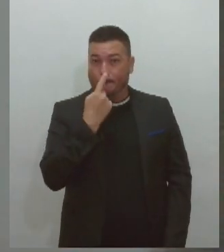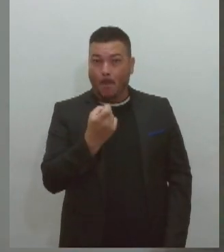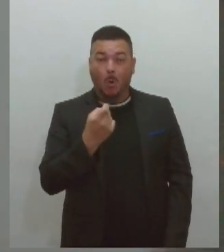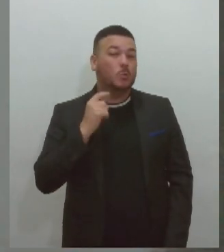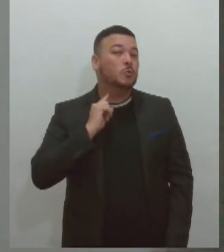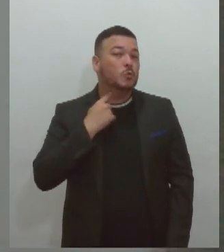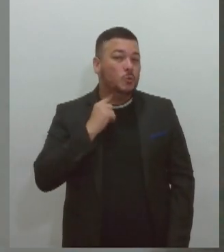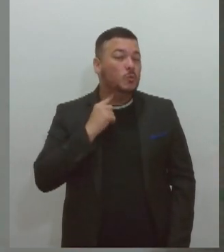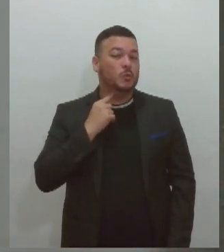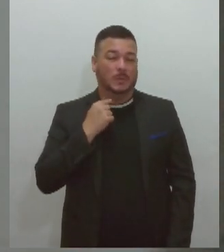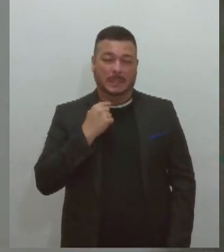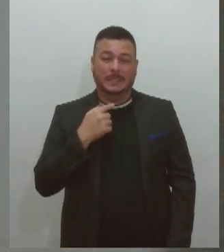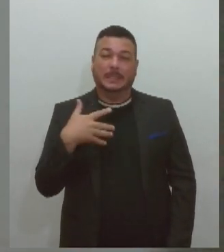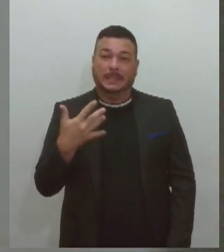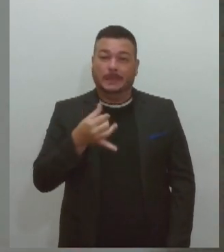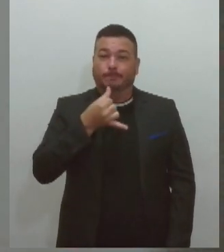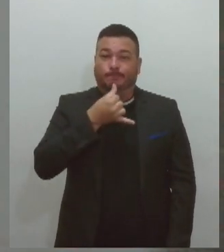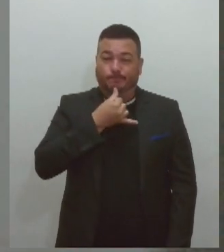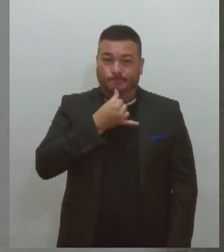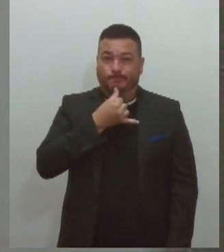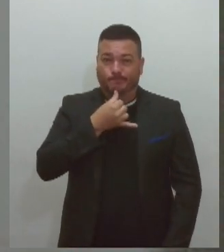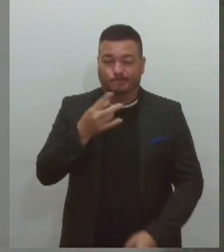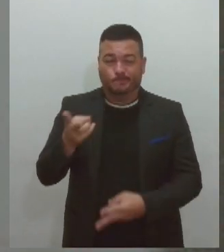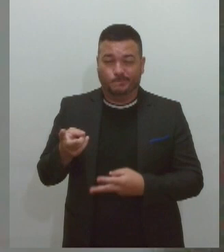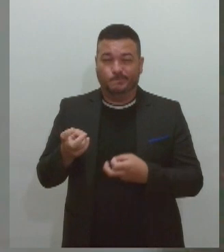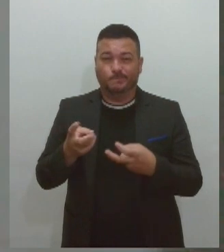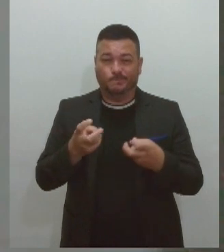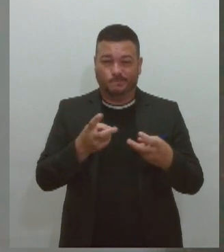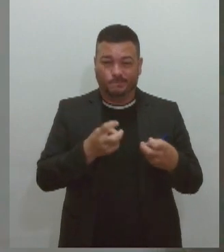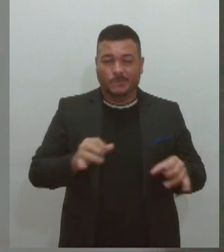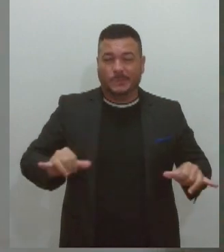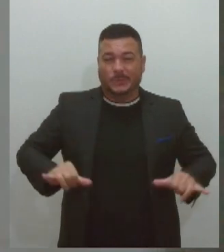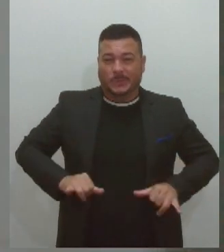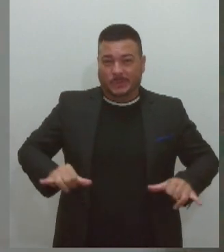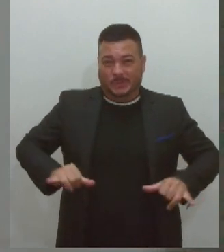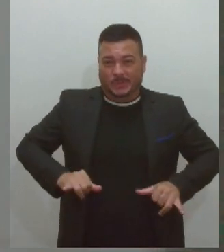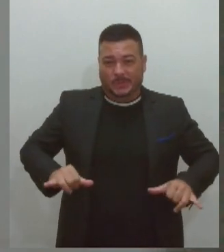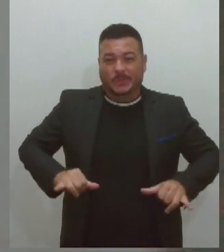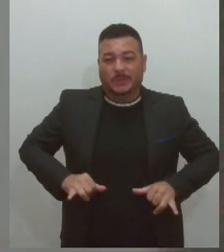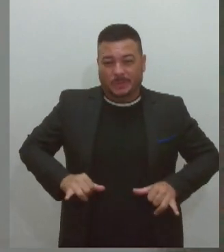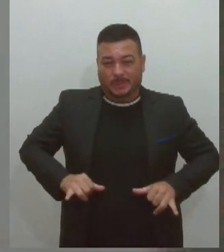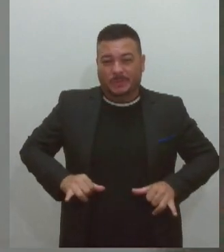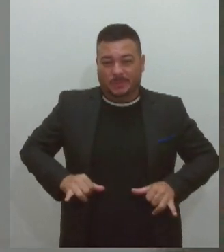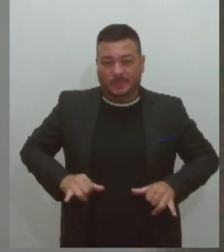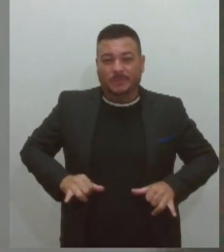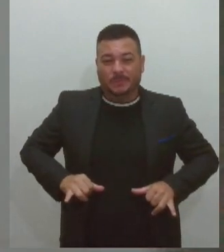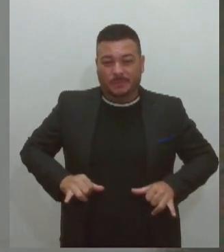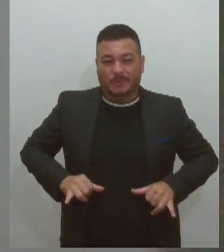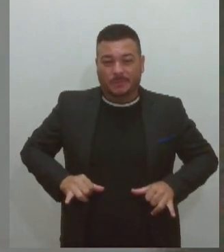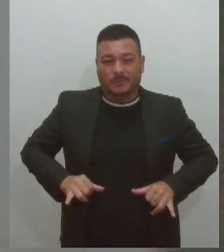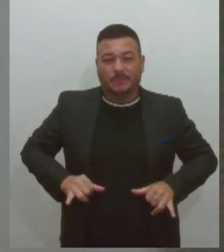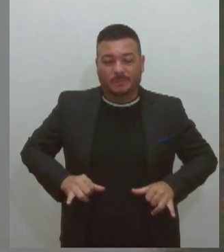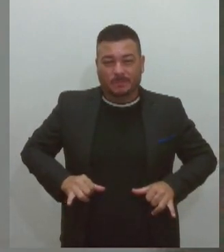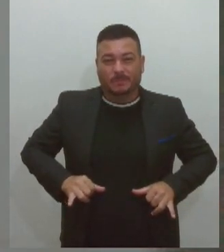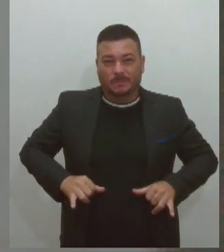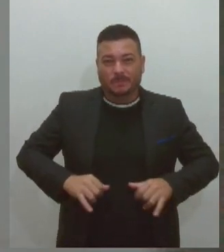Infelizmente, a gente vem sofrendo com a qualidade muito ruim